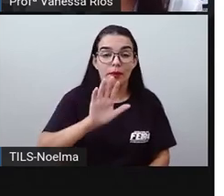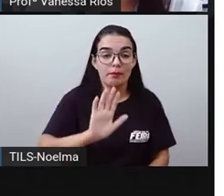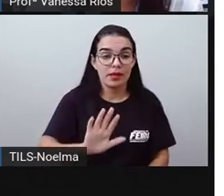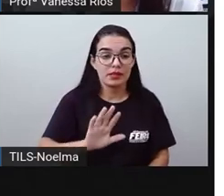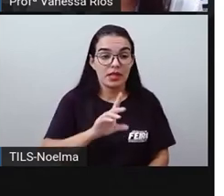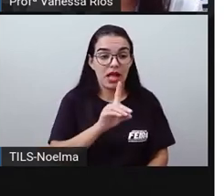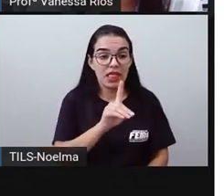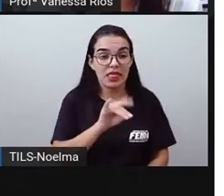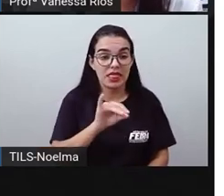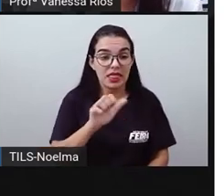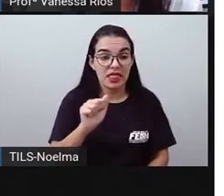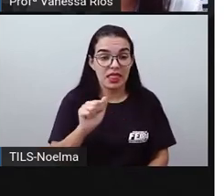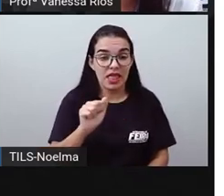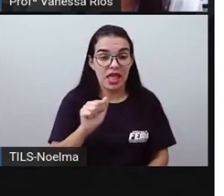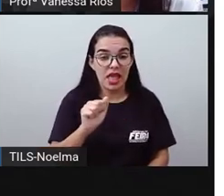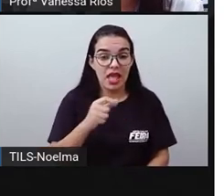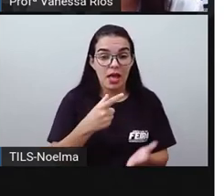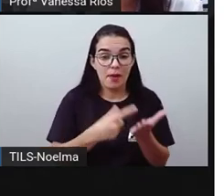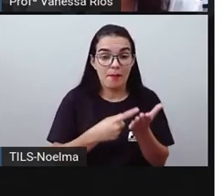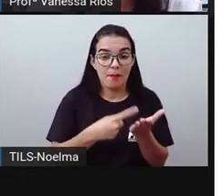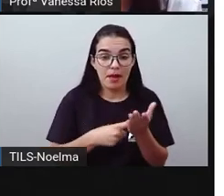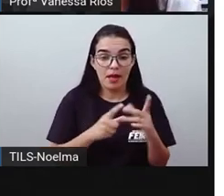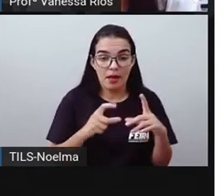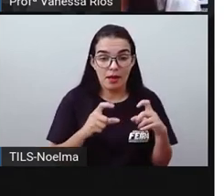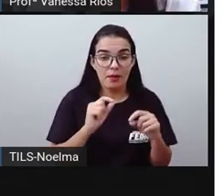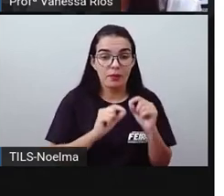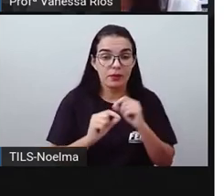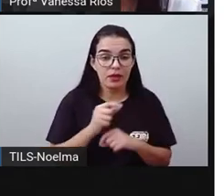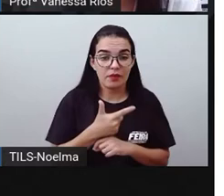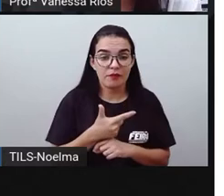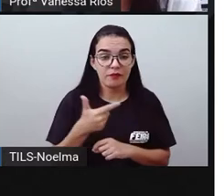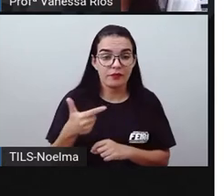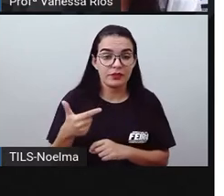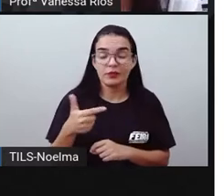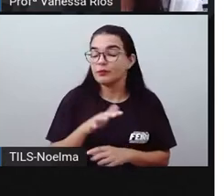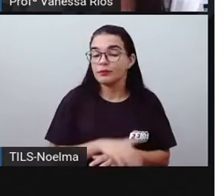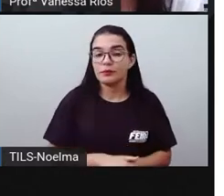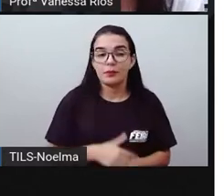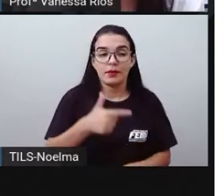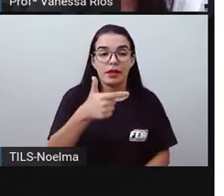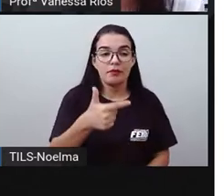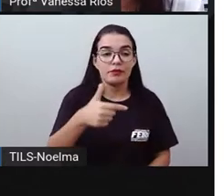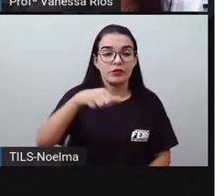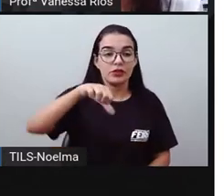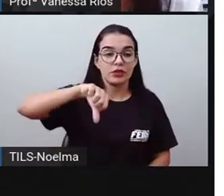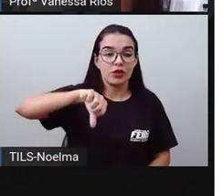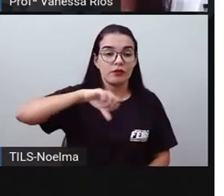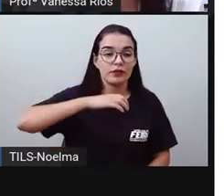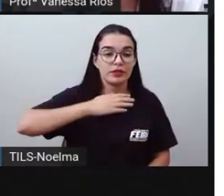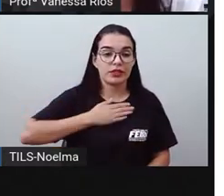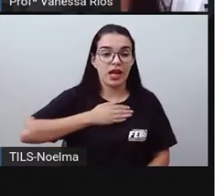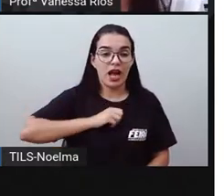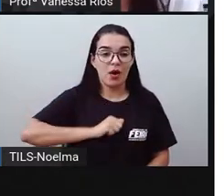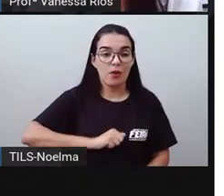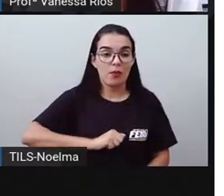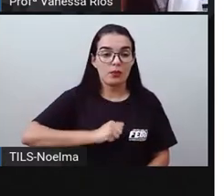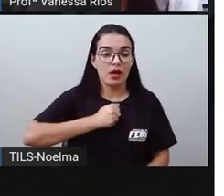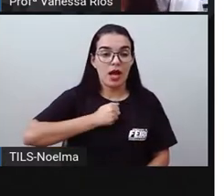data que está sendo representada na imagem é a data de 29 de agosto de